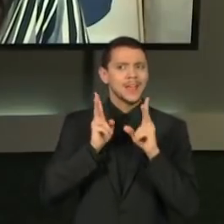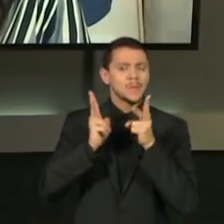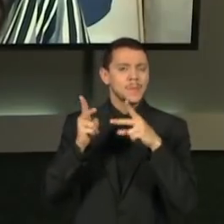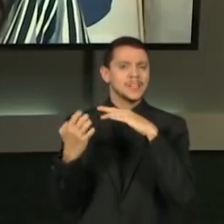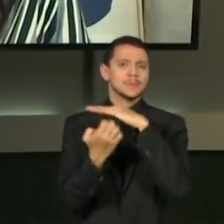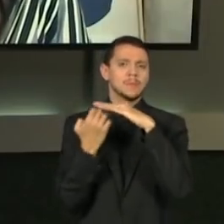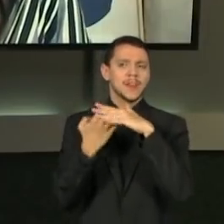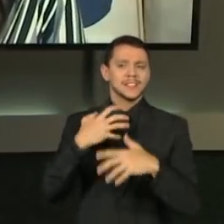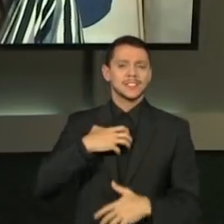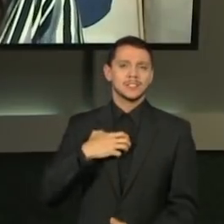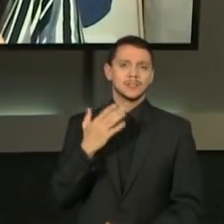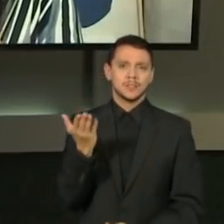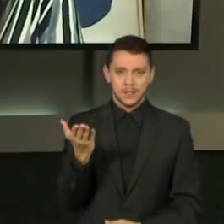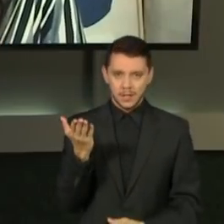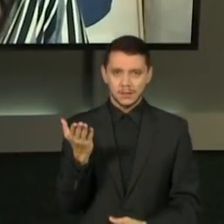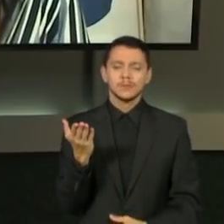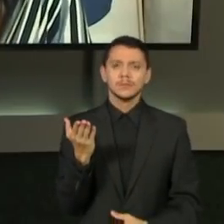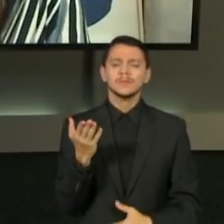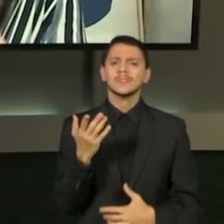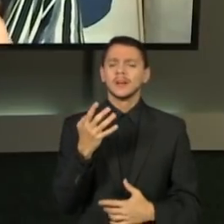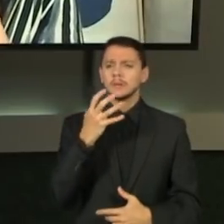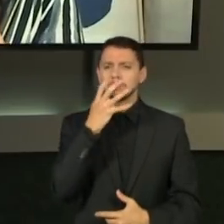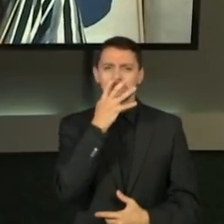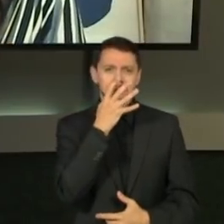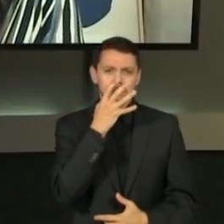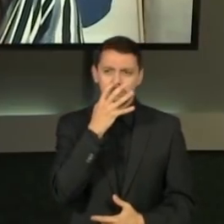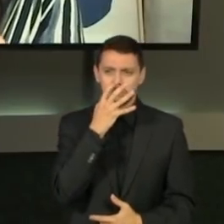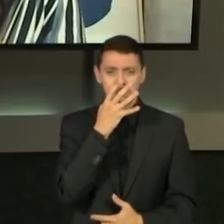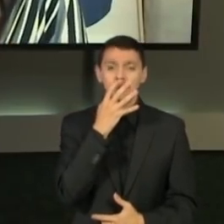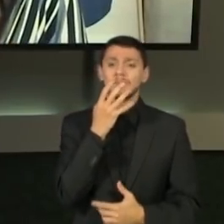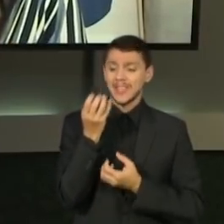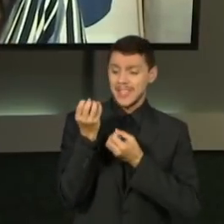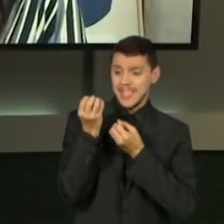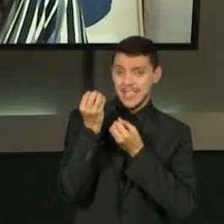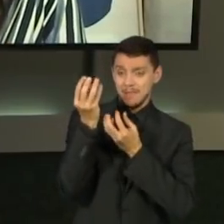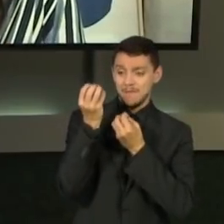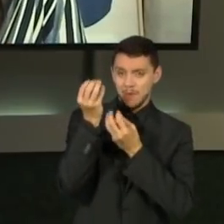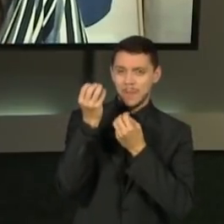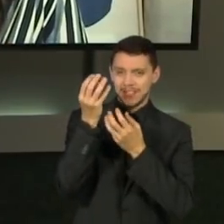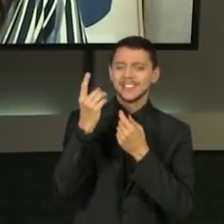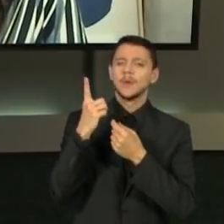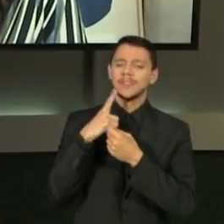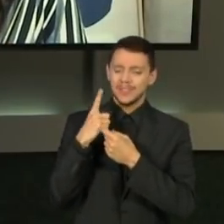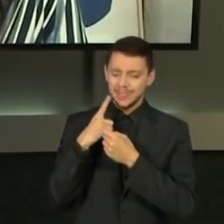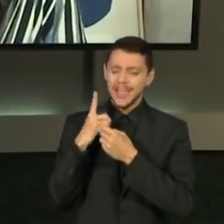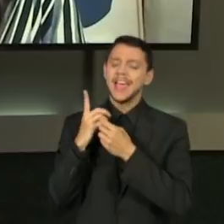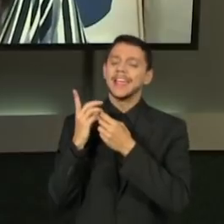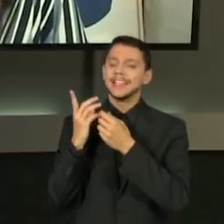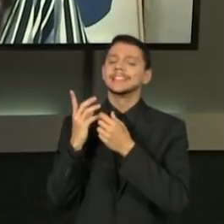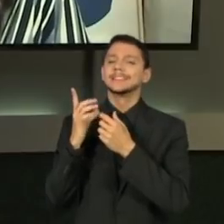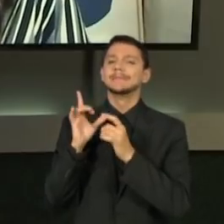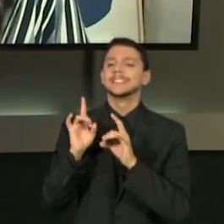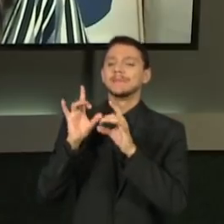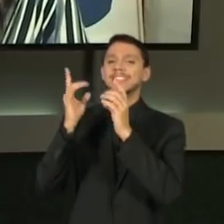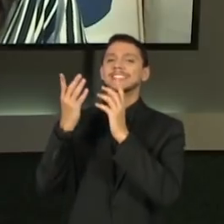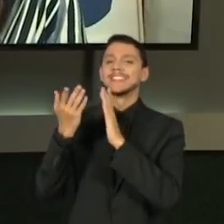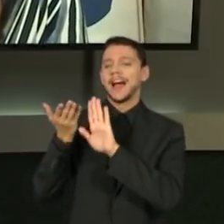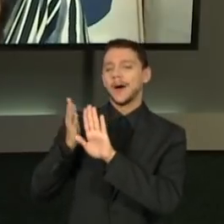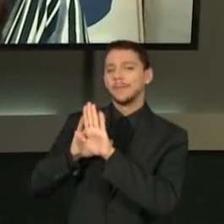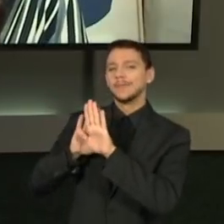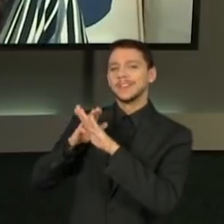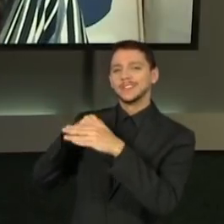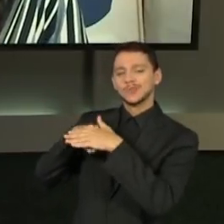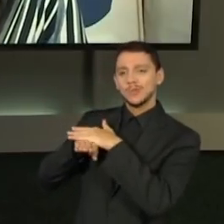impressiona o fato de que com informações privilegiadas a escolha não tenha sido